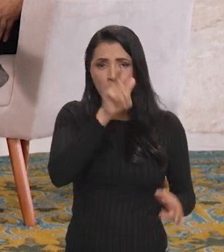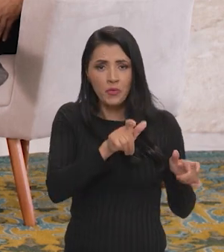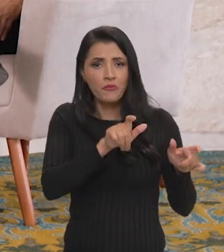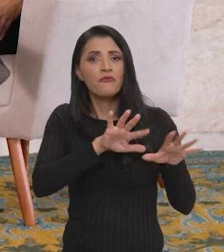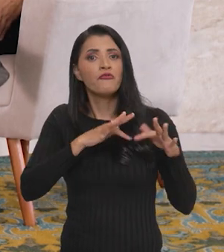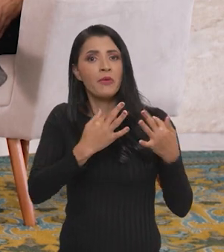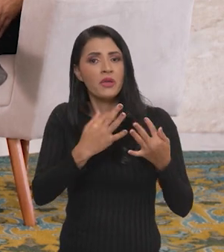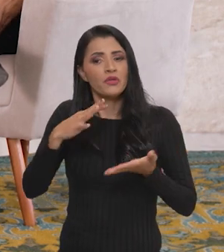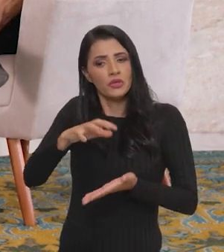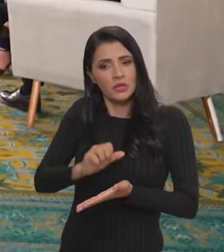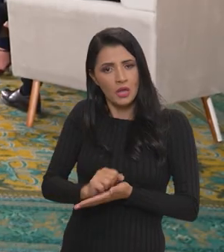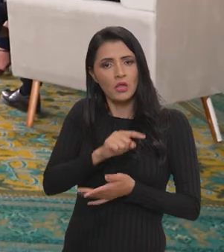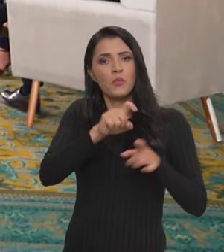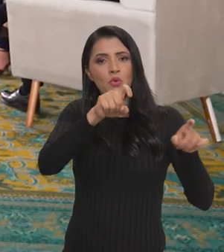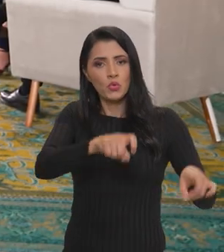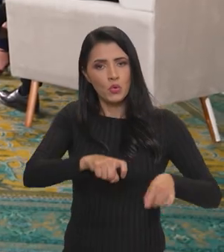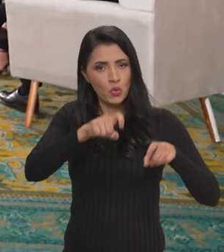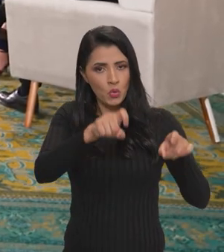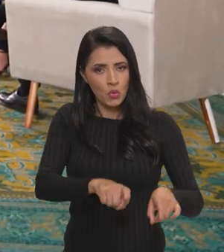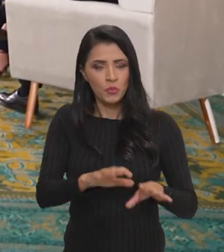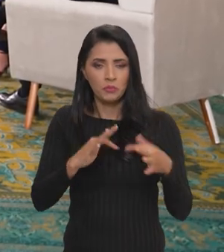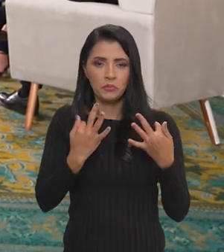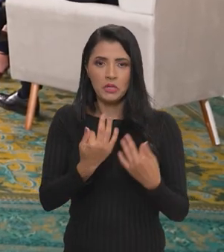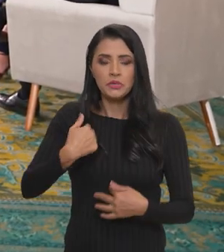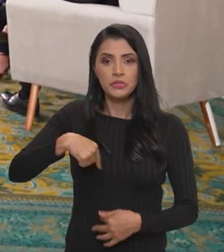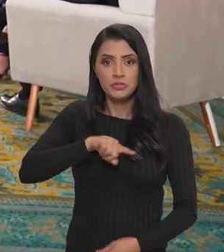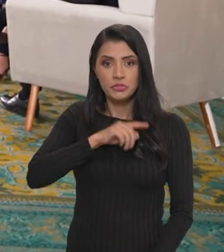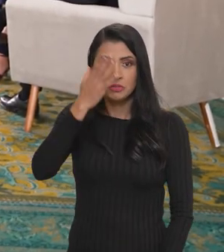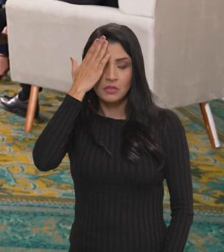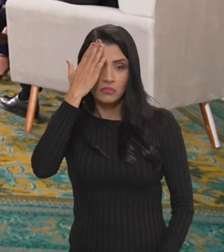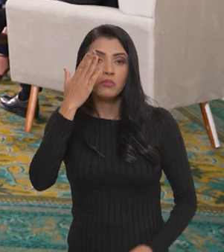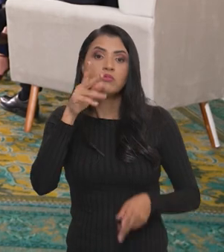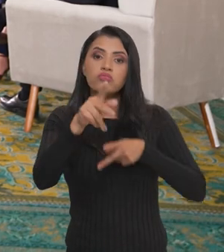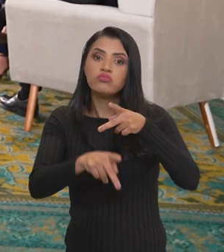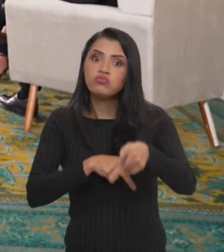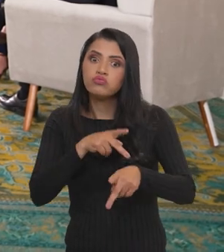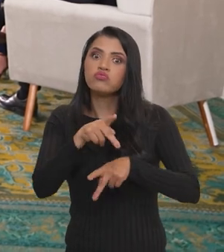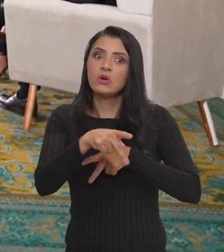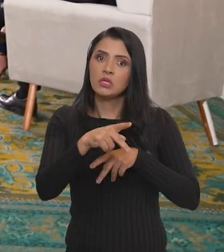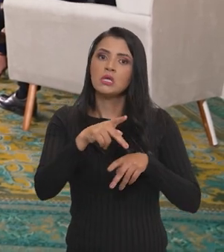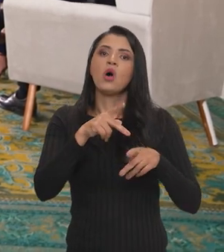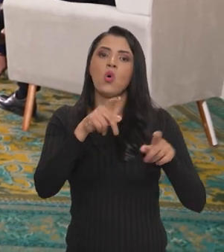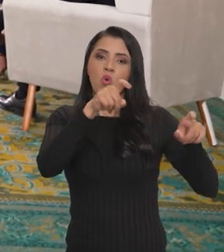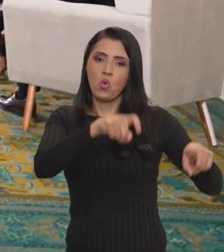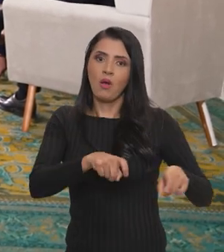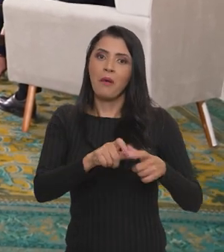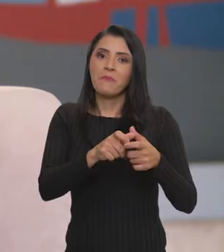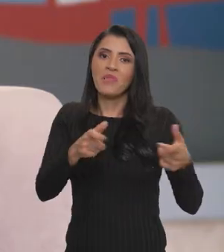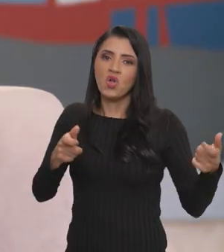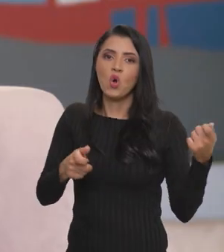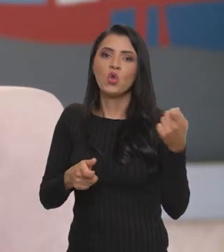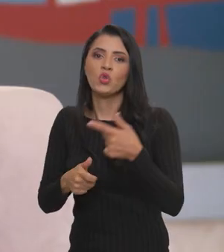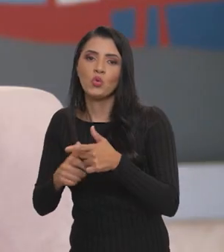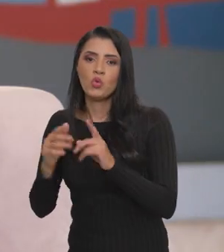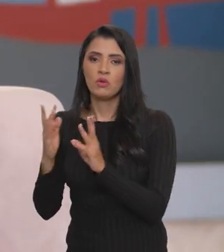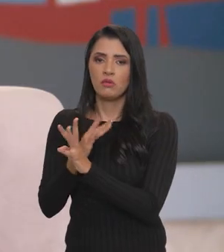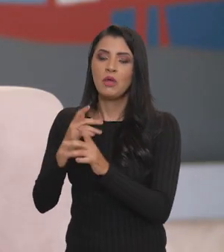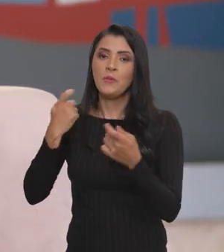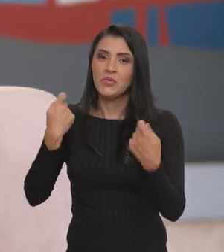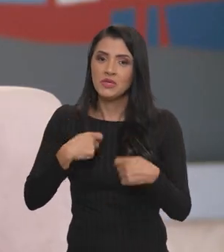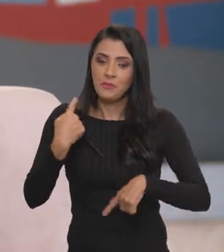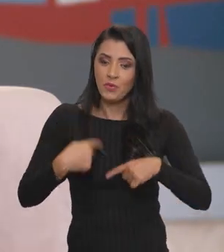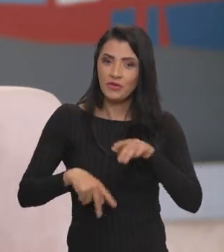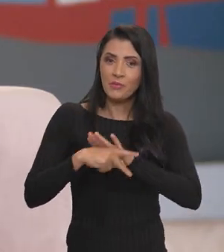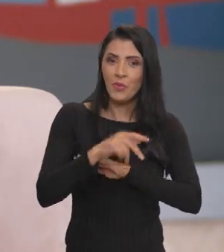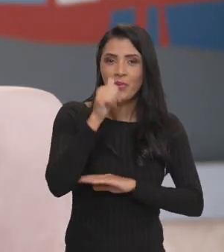famílias hoje que estão ali registradinhas como agricultores familiares e a gente sabe que a população rural ainda é maior. Então, a gente precisa ter política específica para as